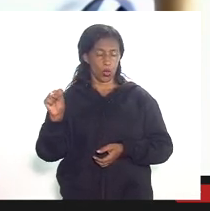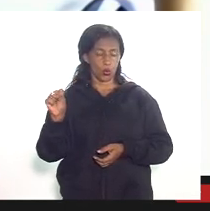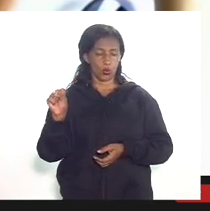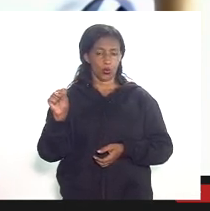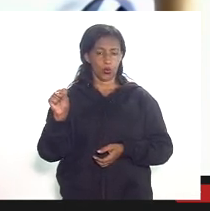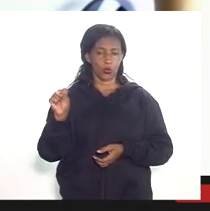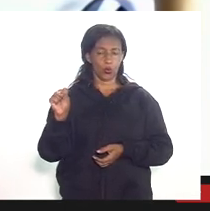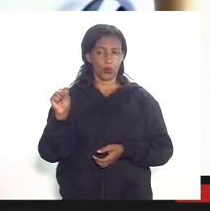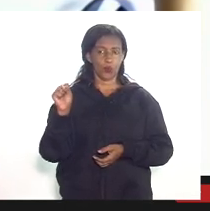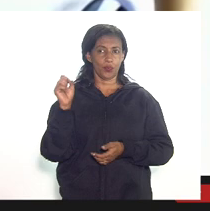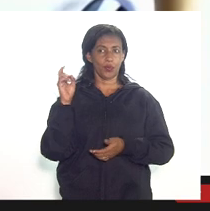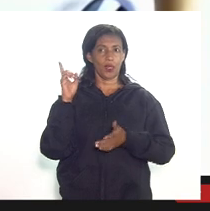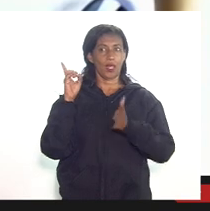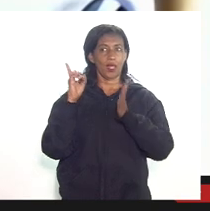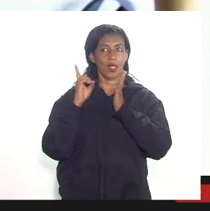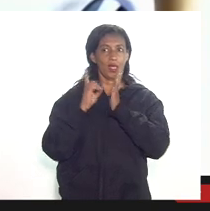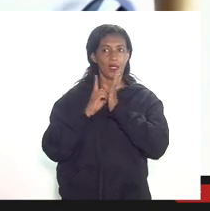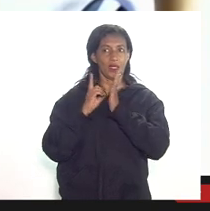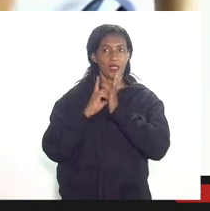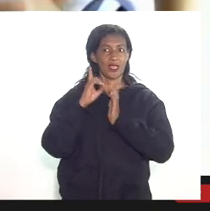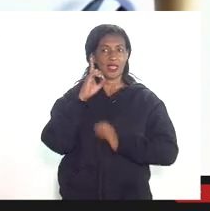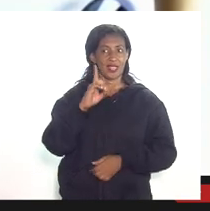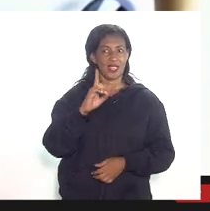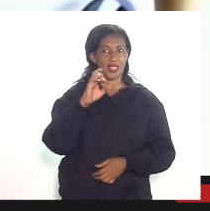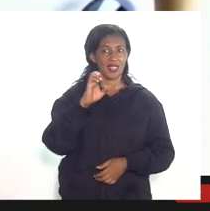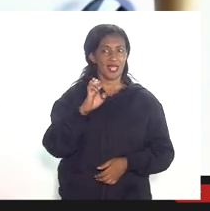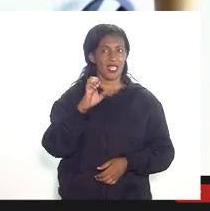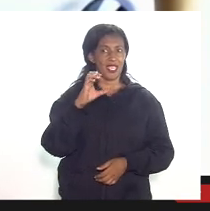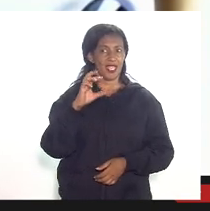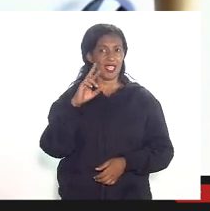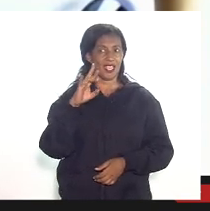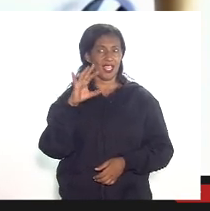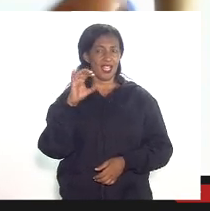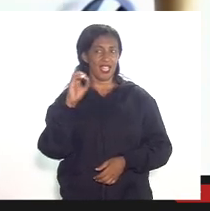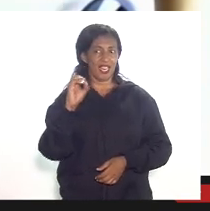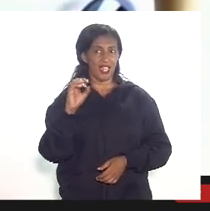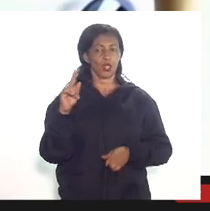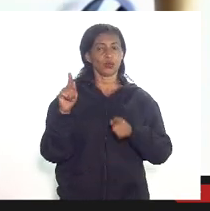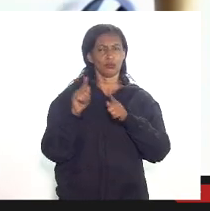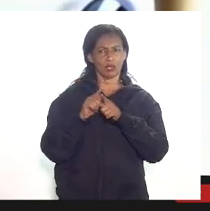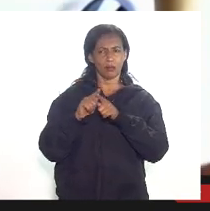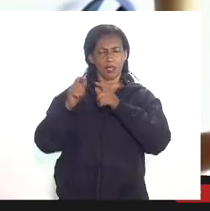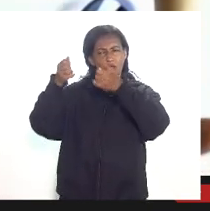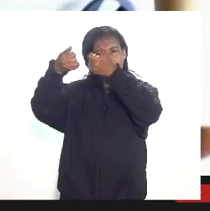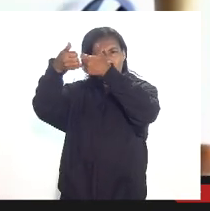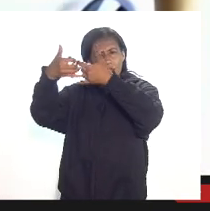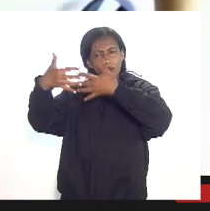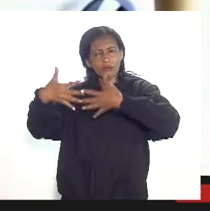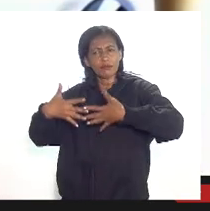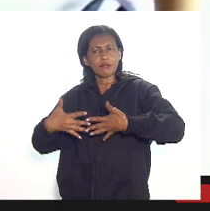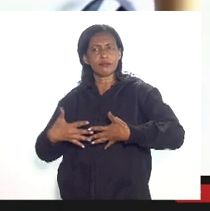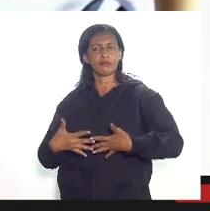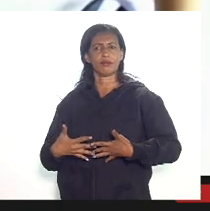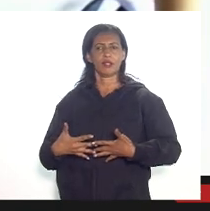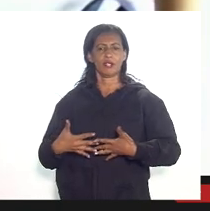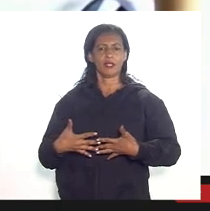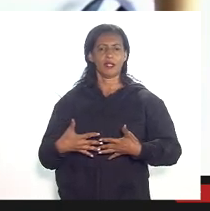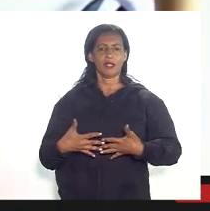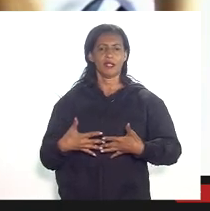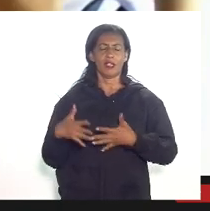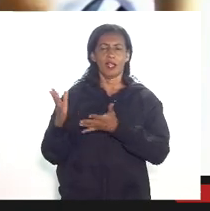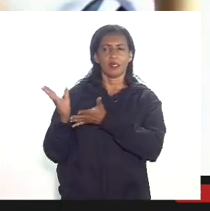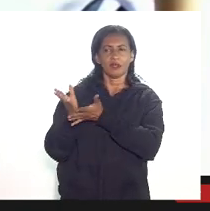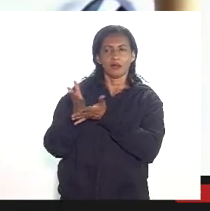decreto 2.705 de 98 que definiu as alíquotas